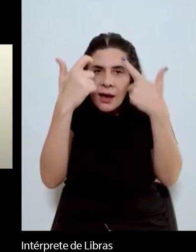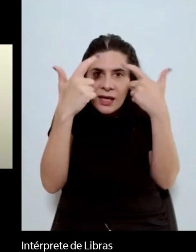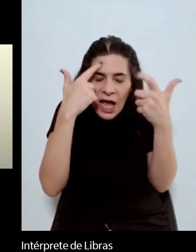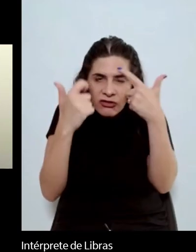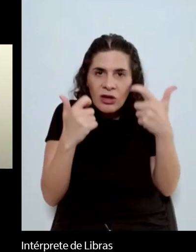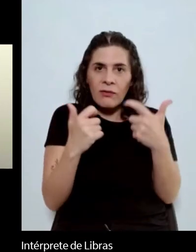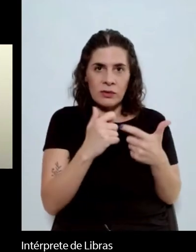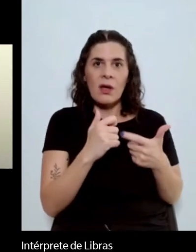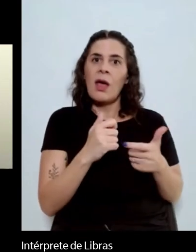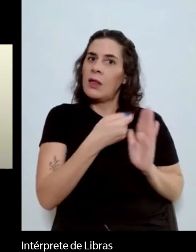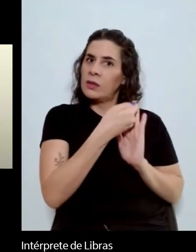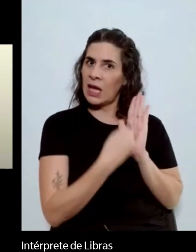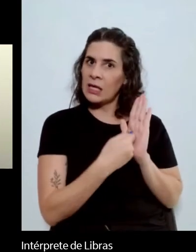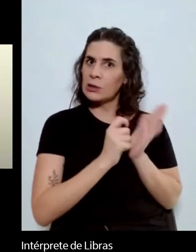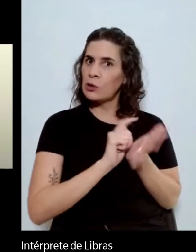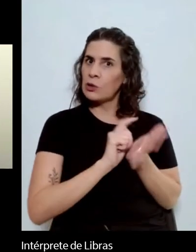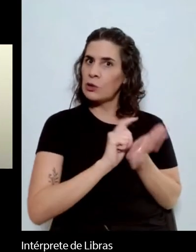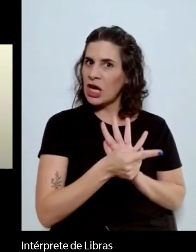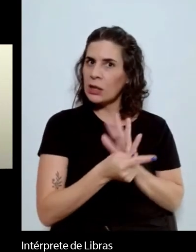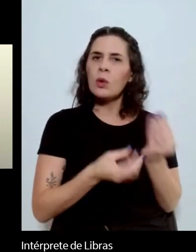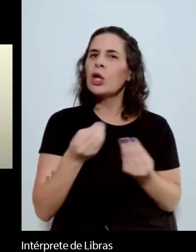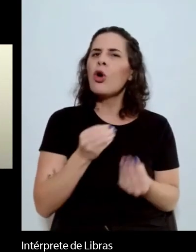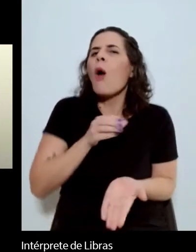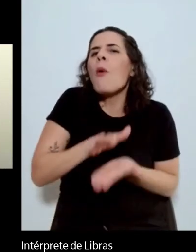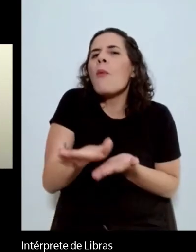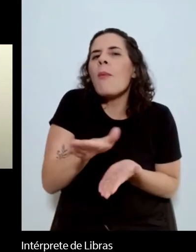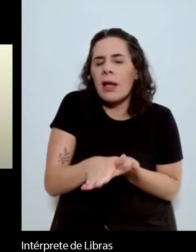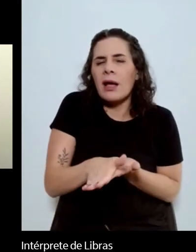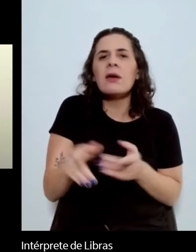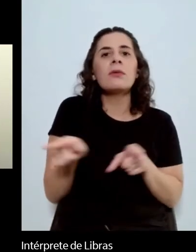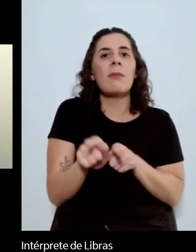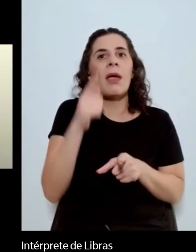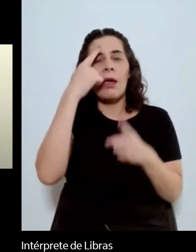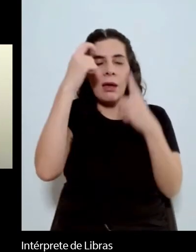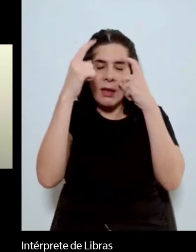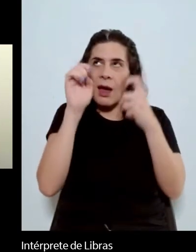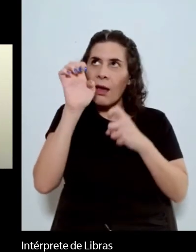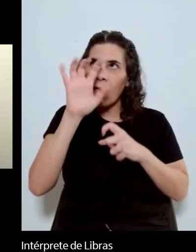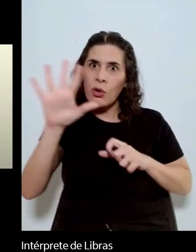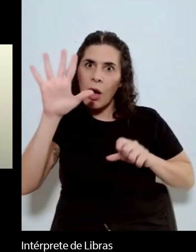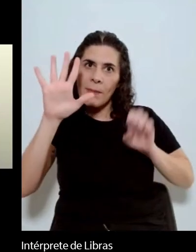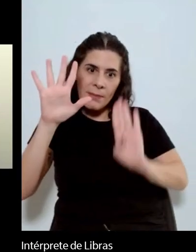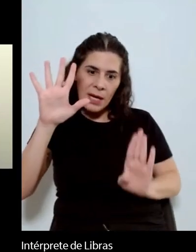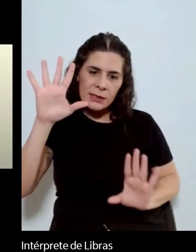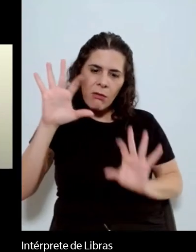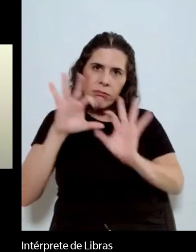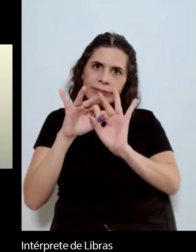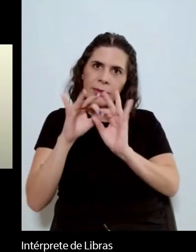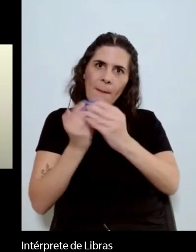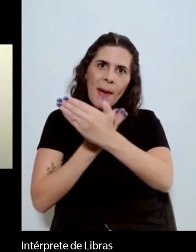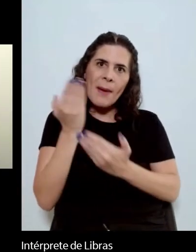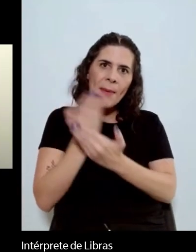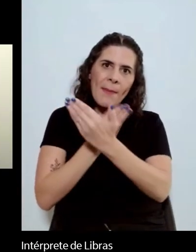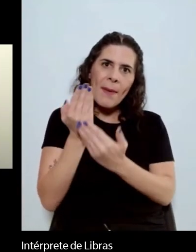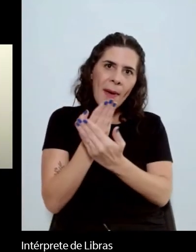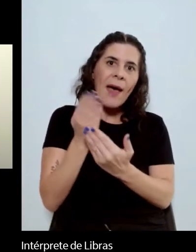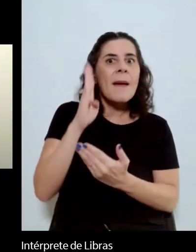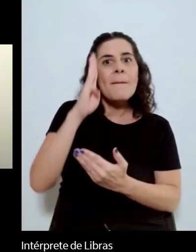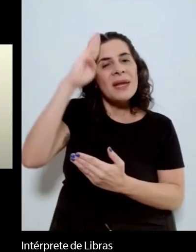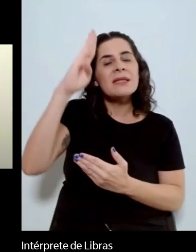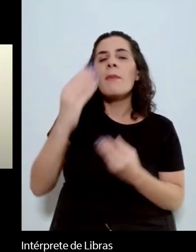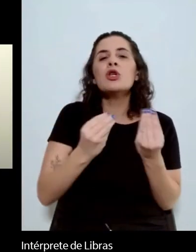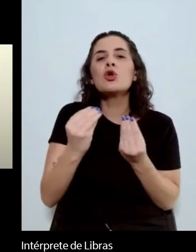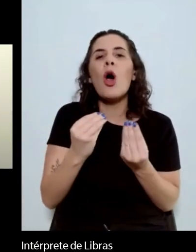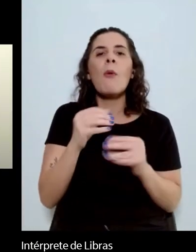publicação, assim como a circulação das ideias entre a Europa e o através especialmente da imprensa.